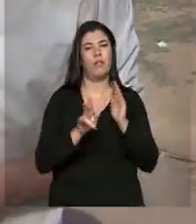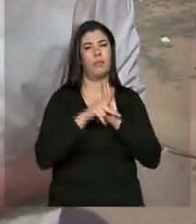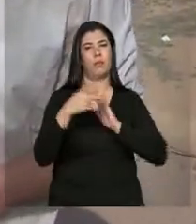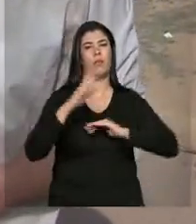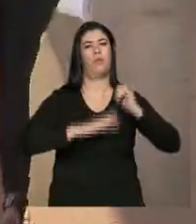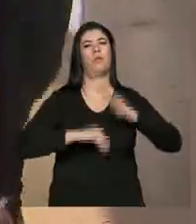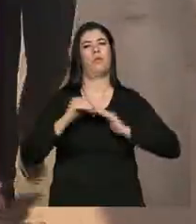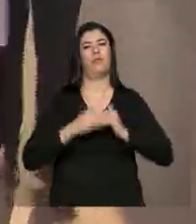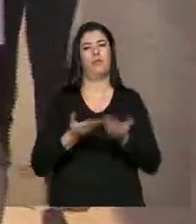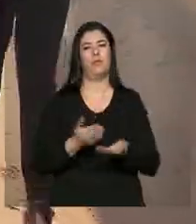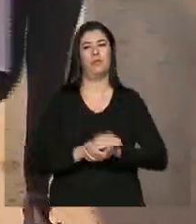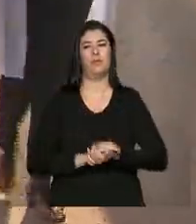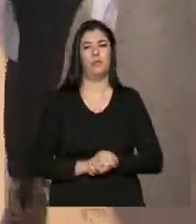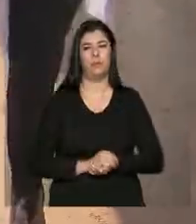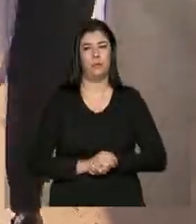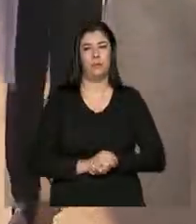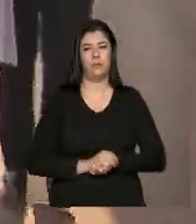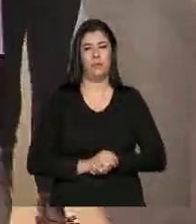profissionais.